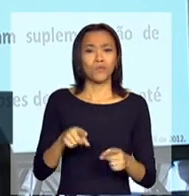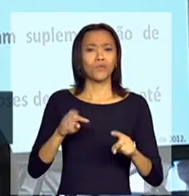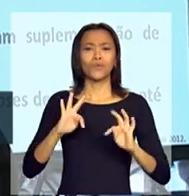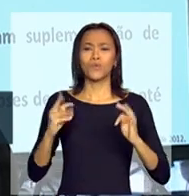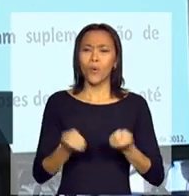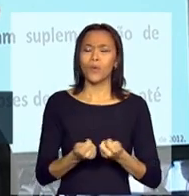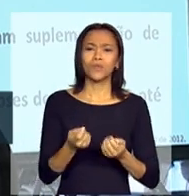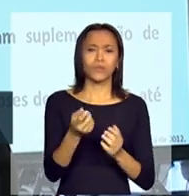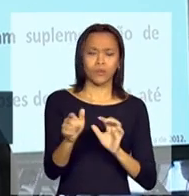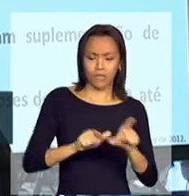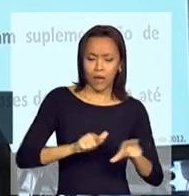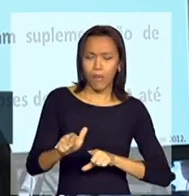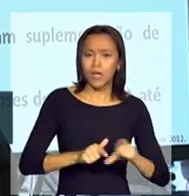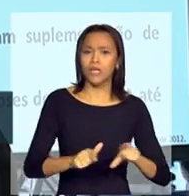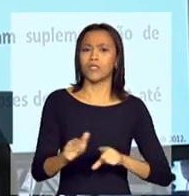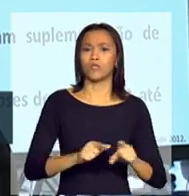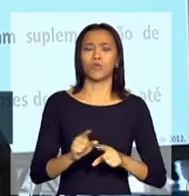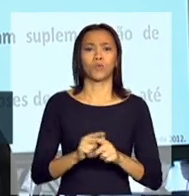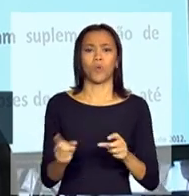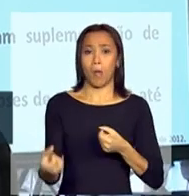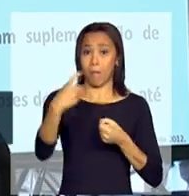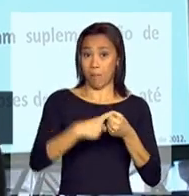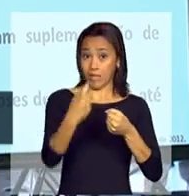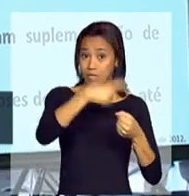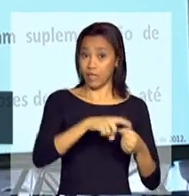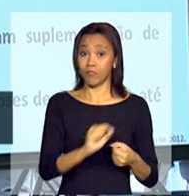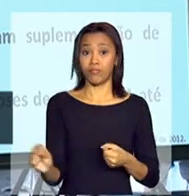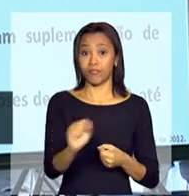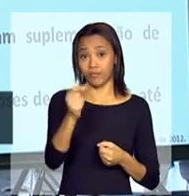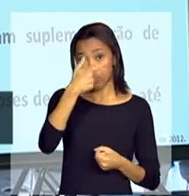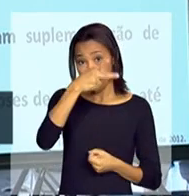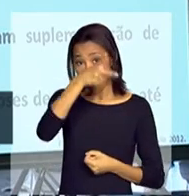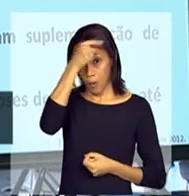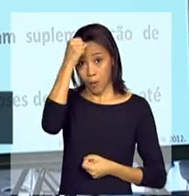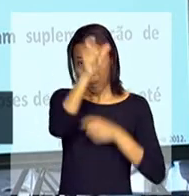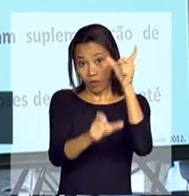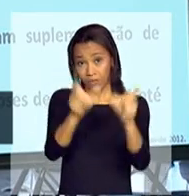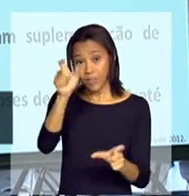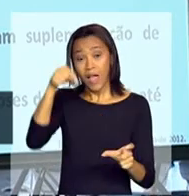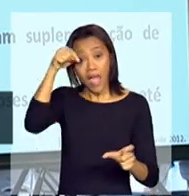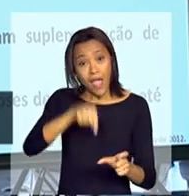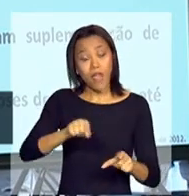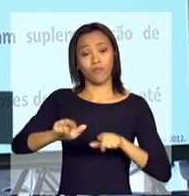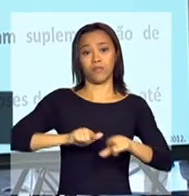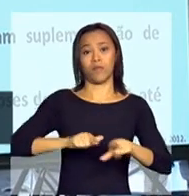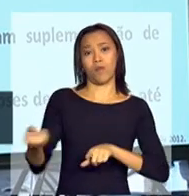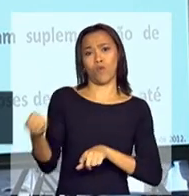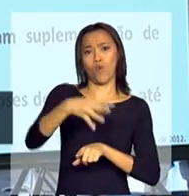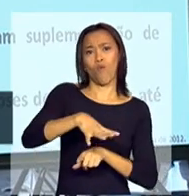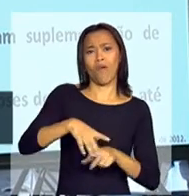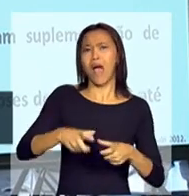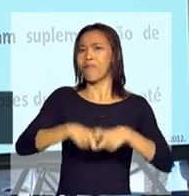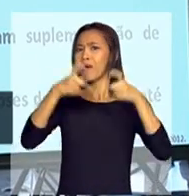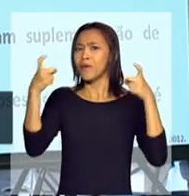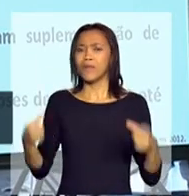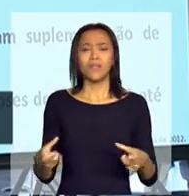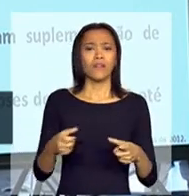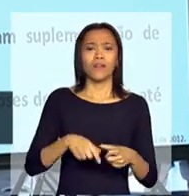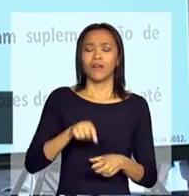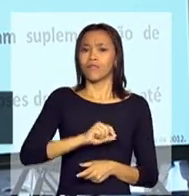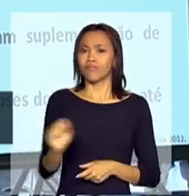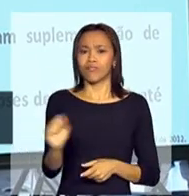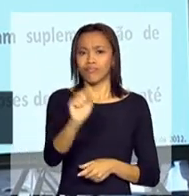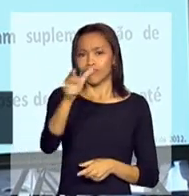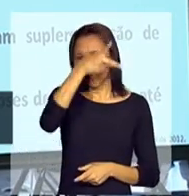os nossos prefeitos. Para isso, é importante que os senhores nos ajudem, porque essa é uma ação nova. Muitos prefeitos não conhecem essa ação, e, por isso,